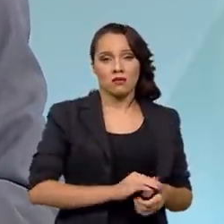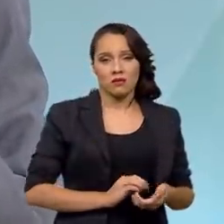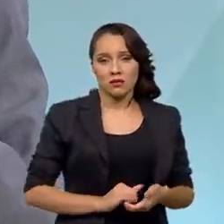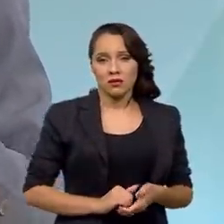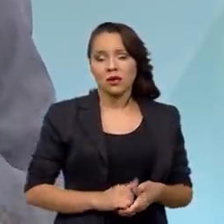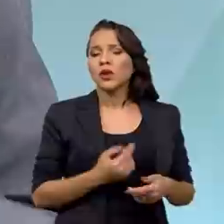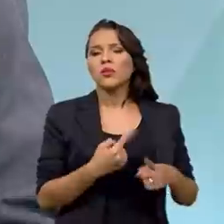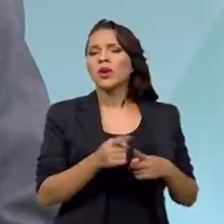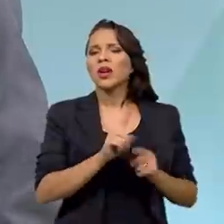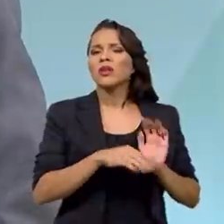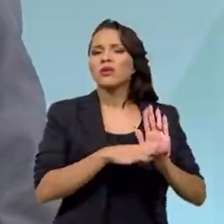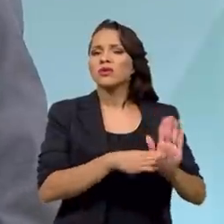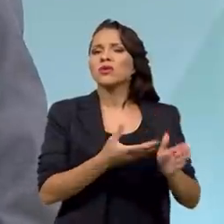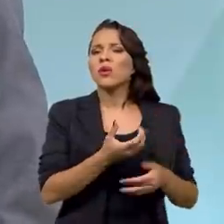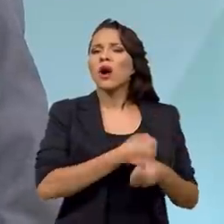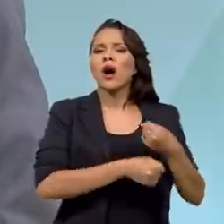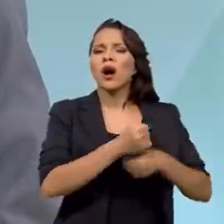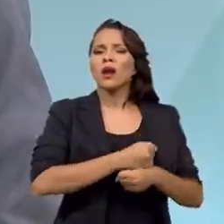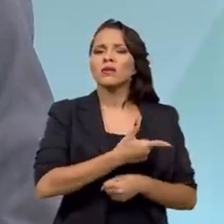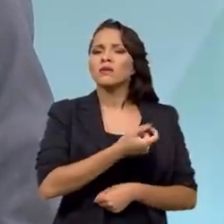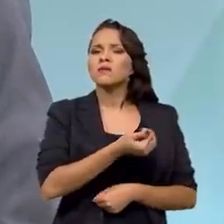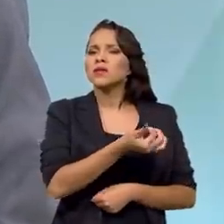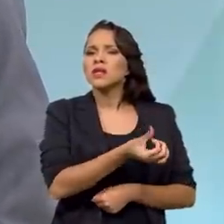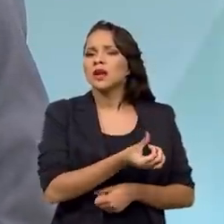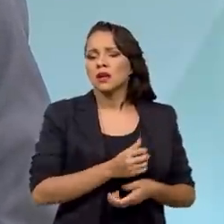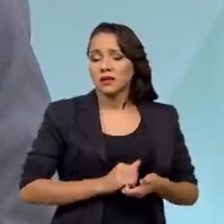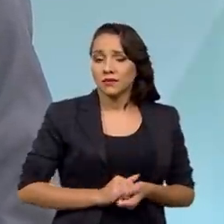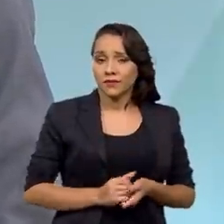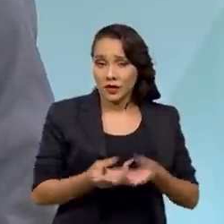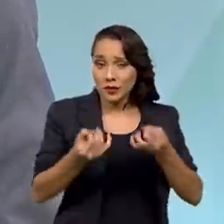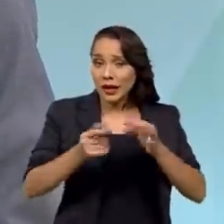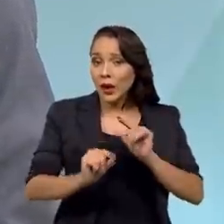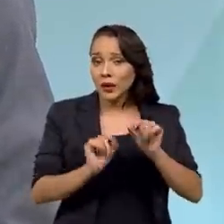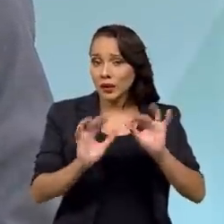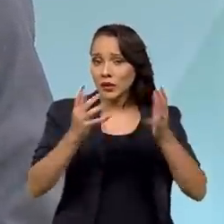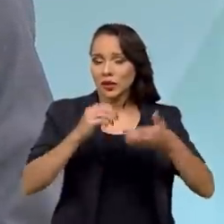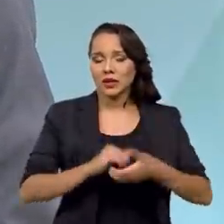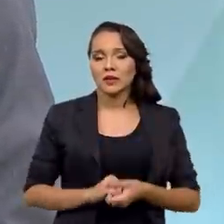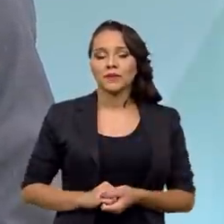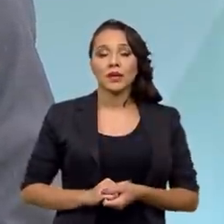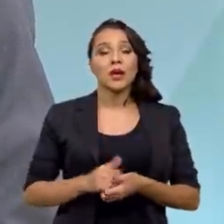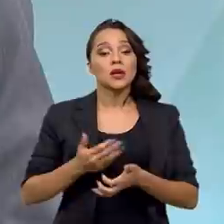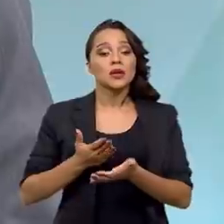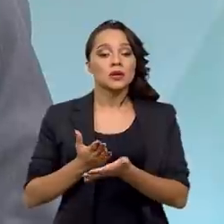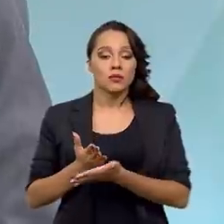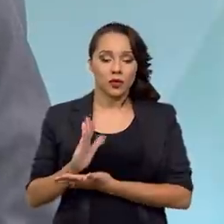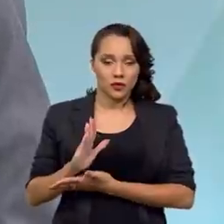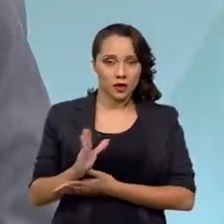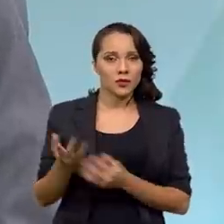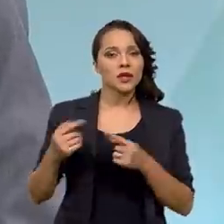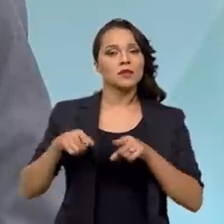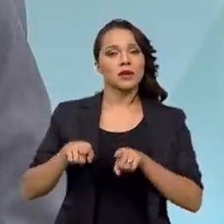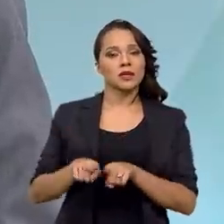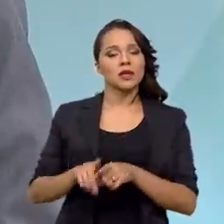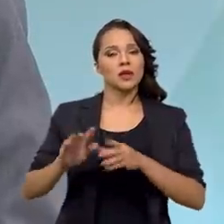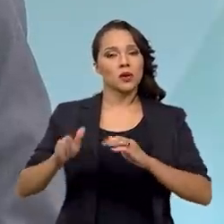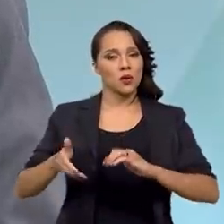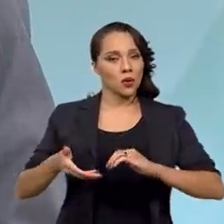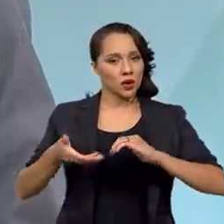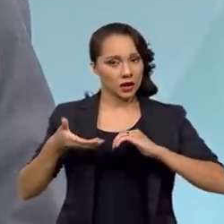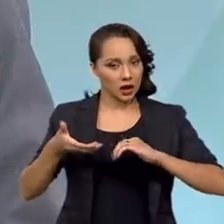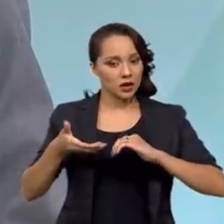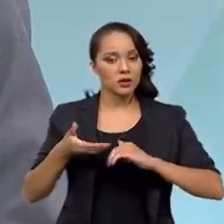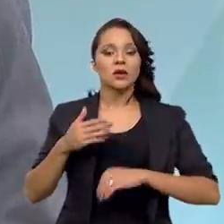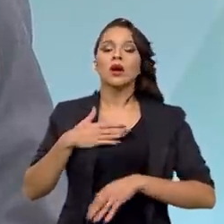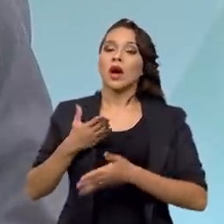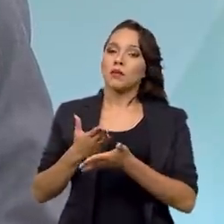Por que não ajudou em 2016? O que acontece é o seguinte, nós aprovamos, em parceria com o Congresso Nacional, e eu